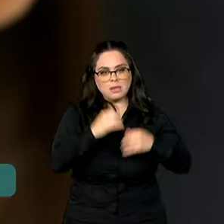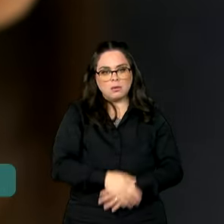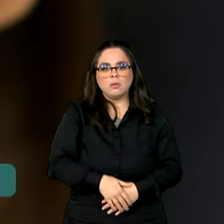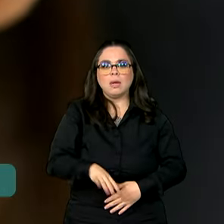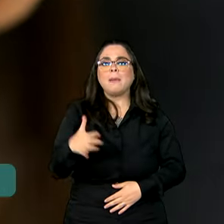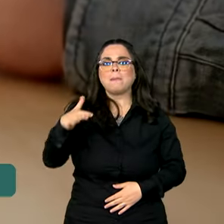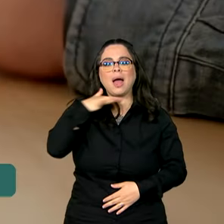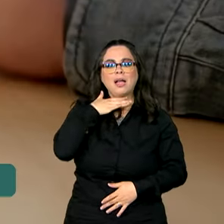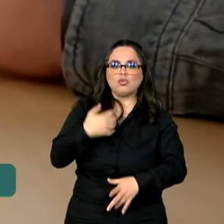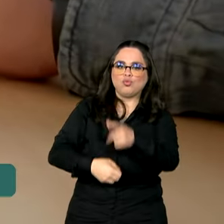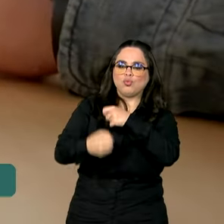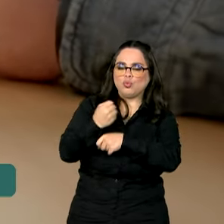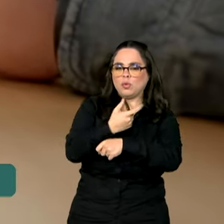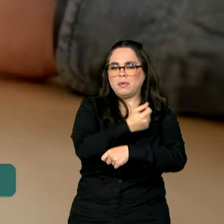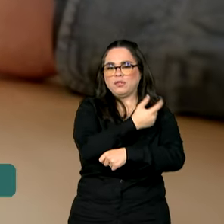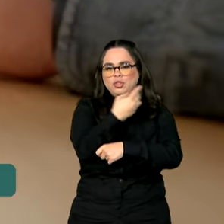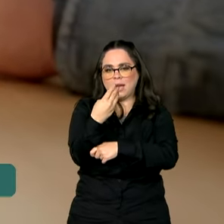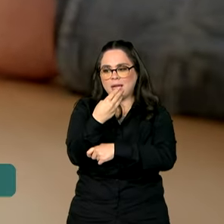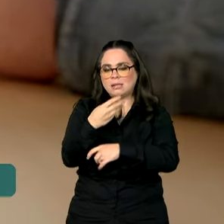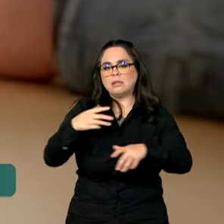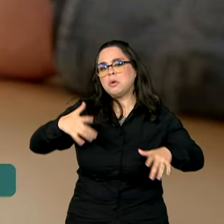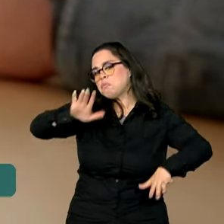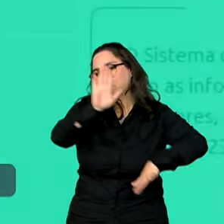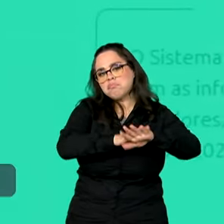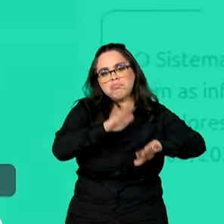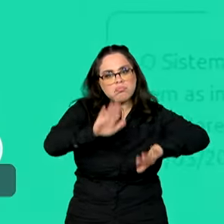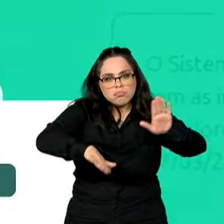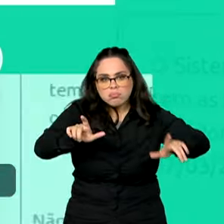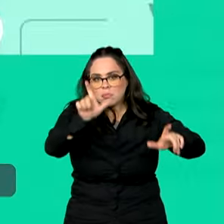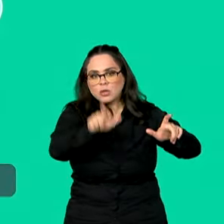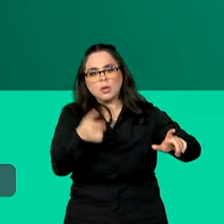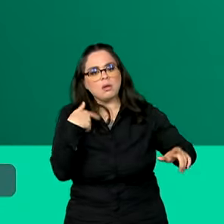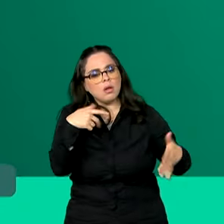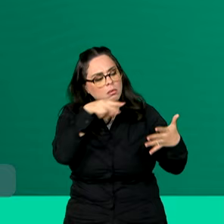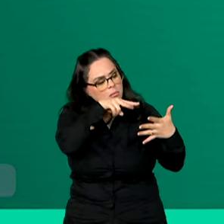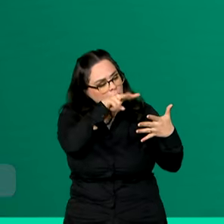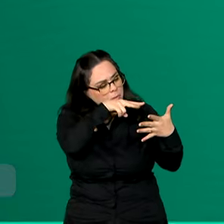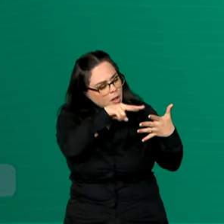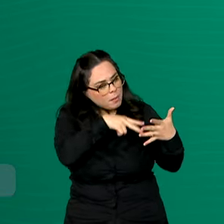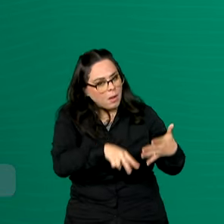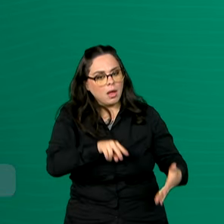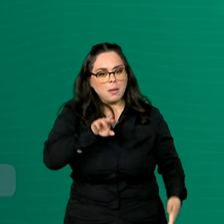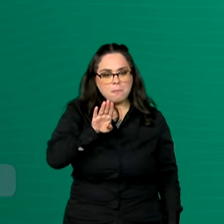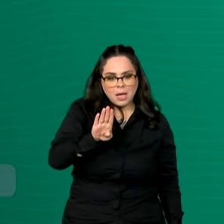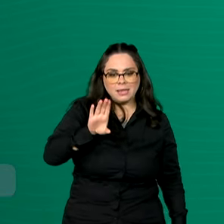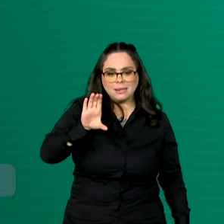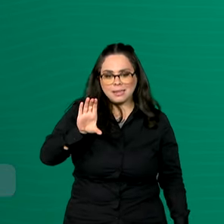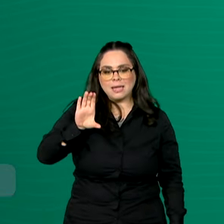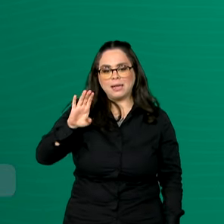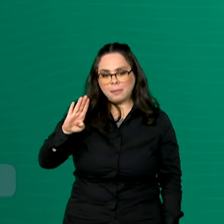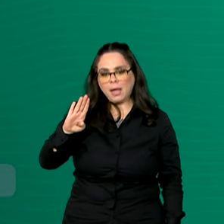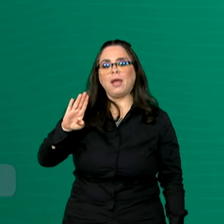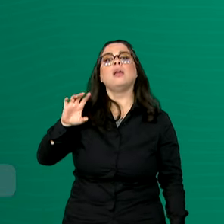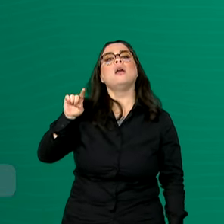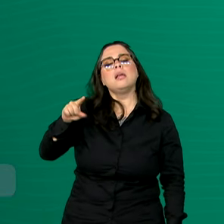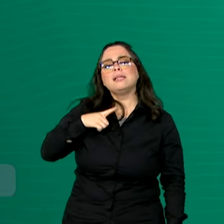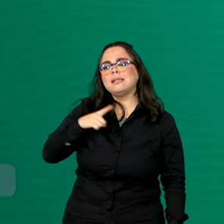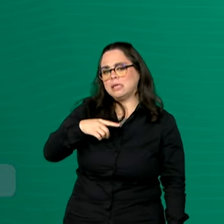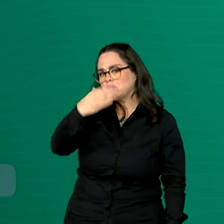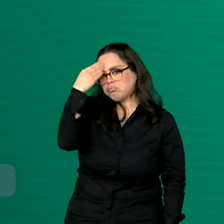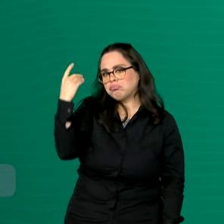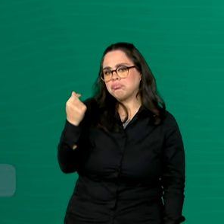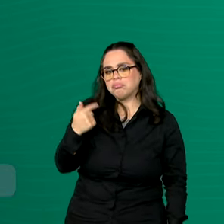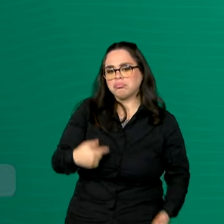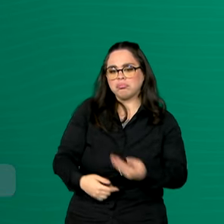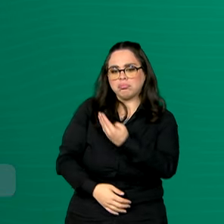março de 2023, qualquer pessoa pode checar na página do BC na internet se tem algum recurso esquecido